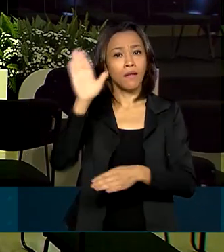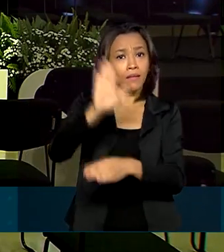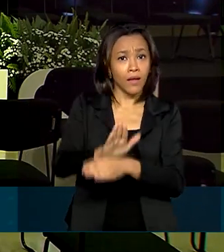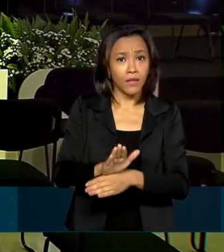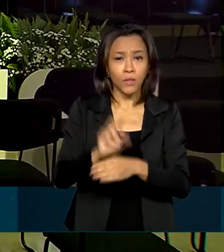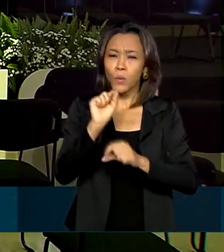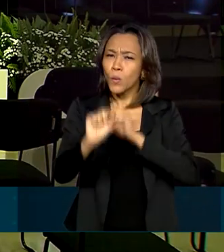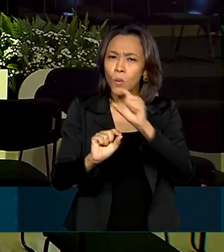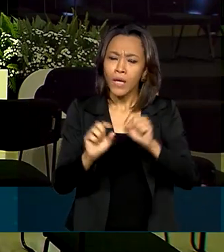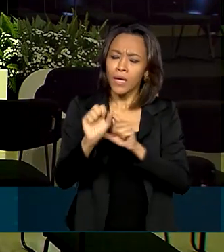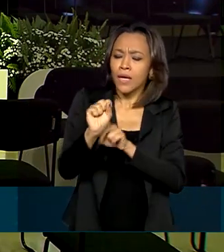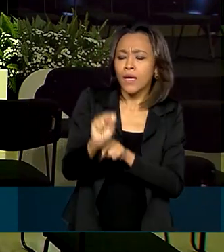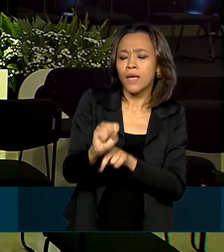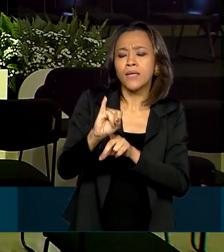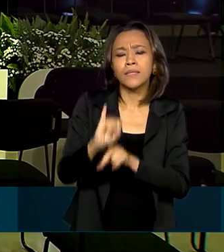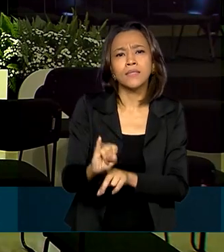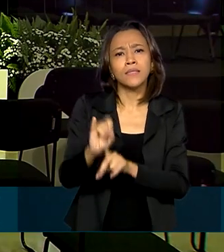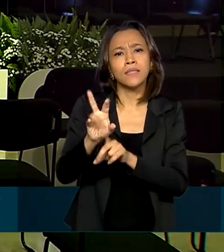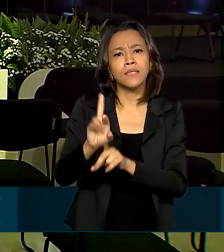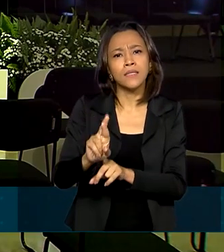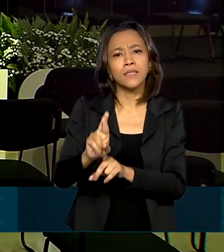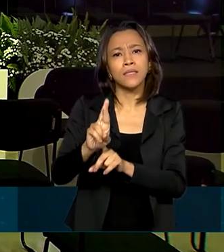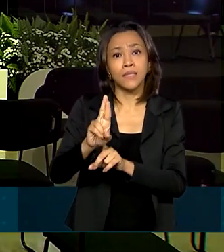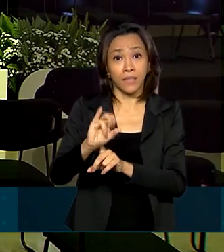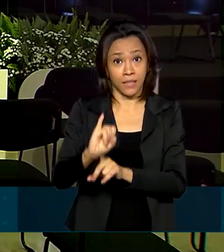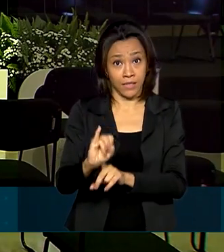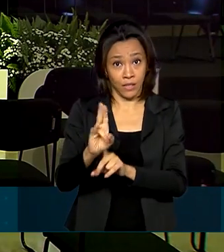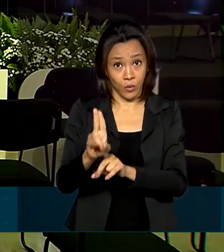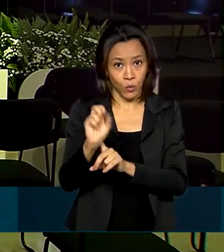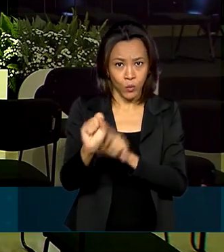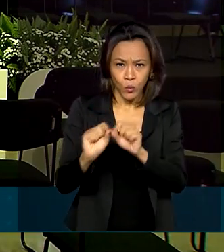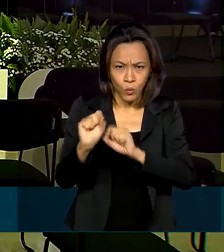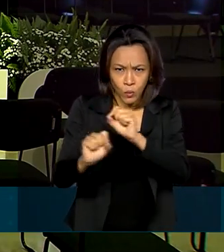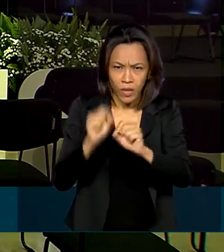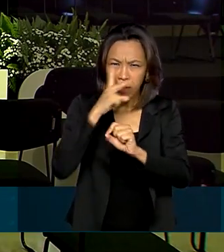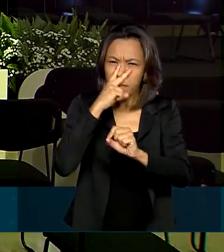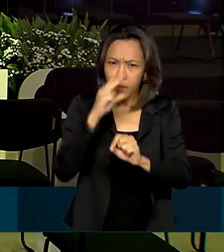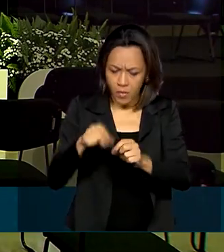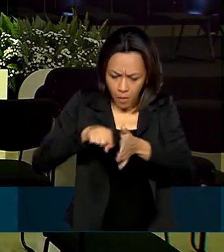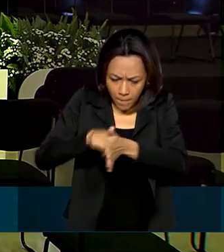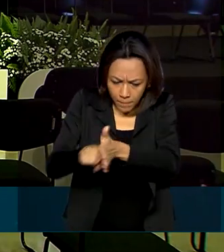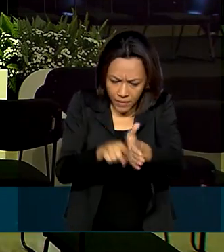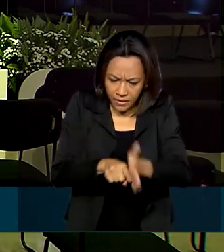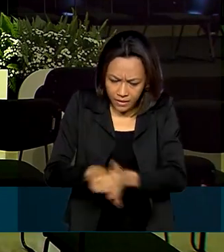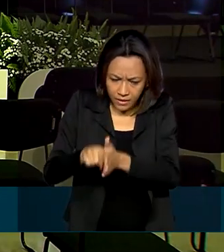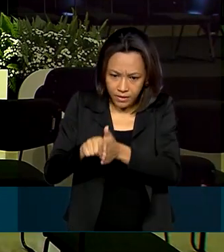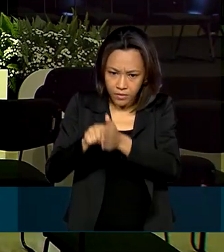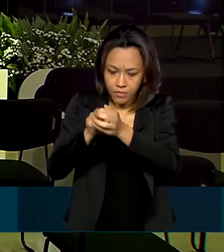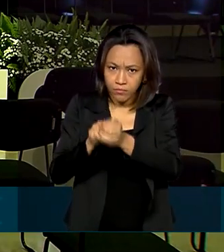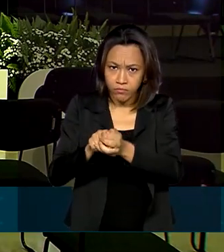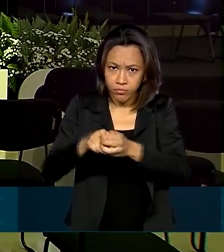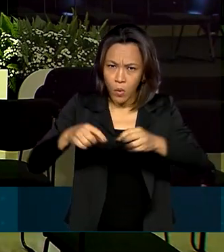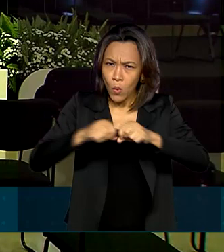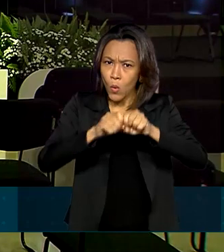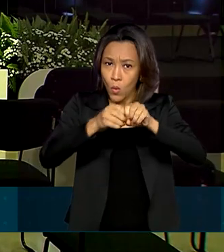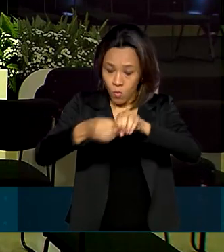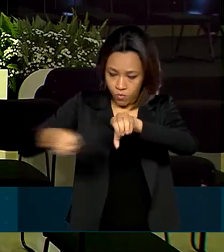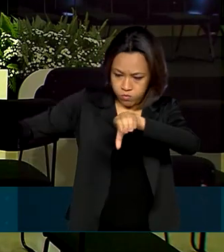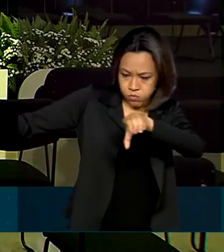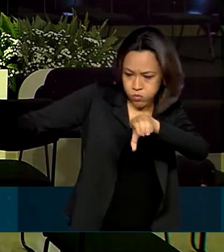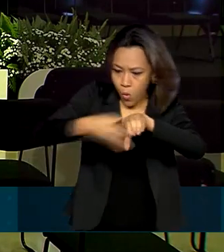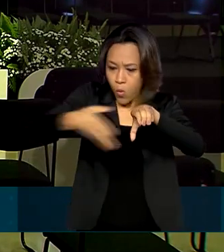é um acelerador de elétrons que funciona como um gigantesco microscópio. Aqui é produzido um tipo de luz tão